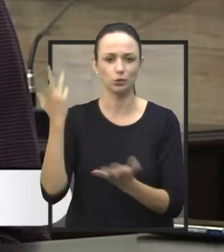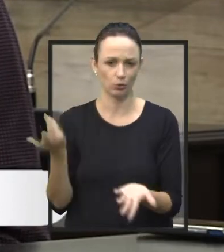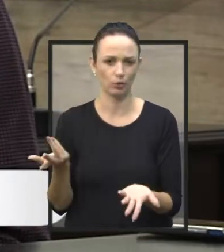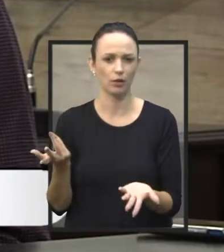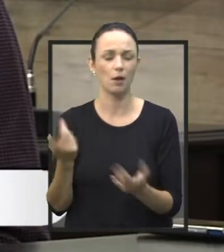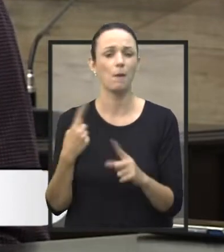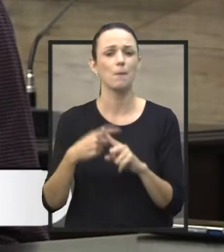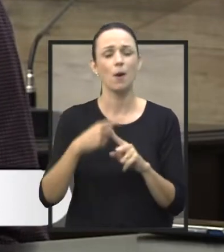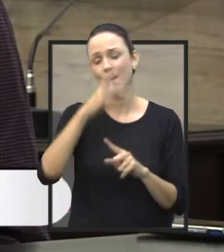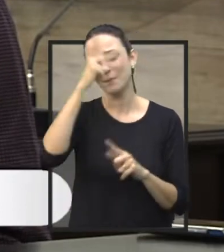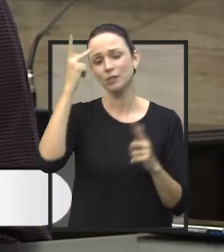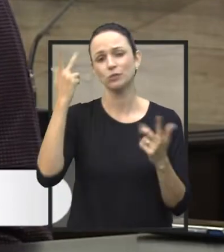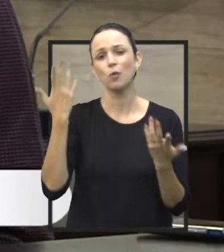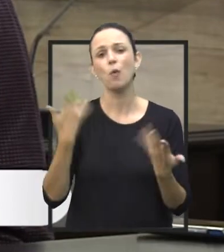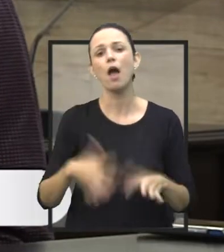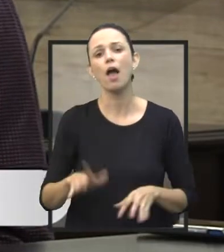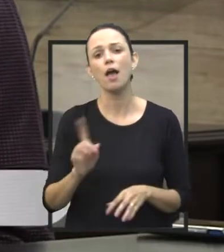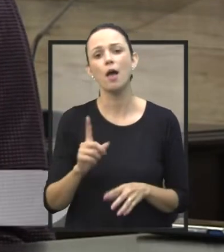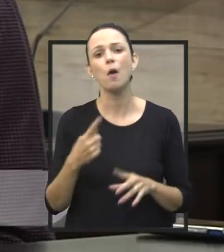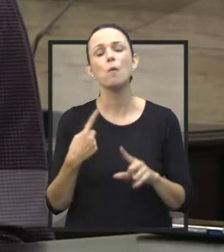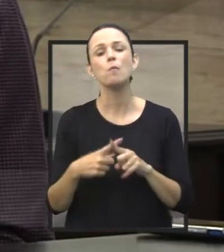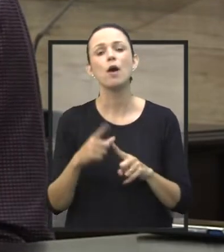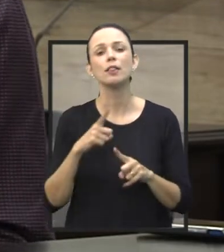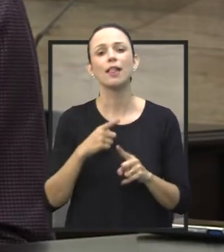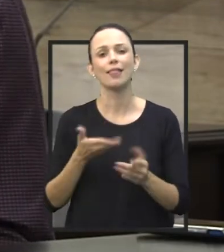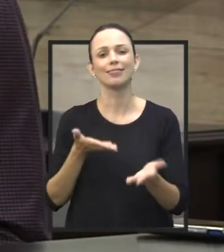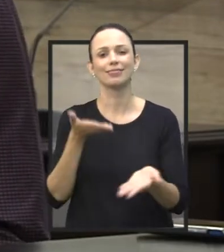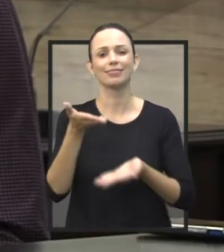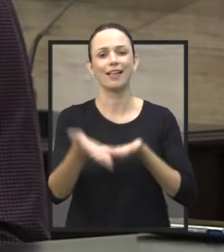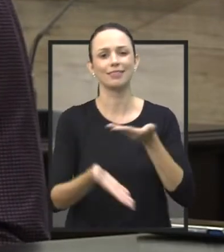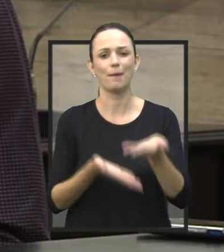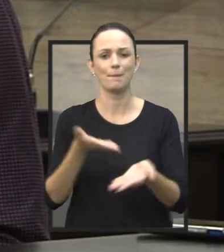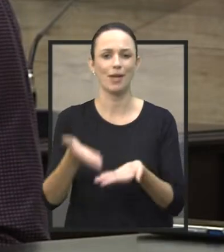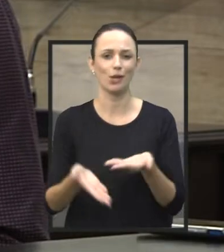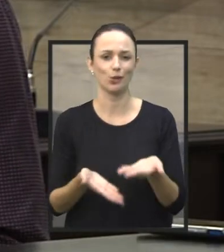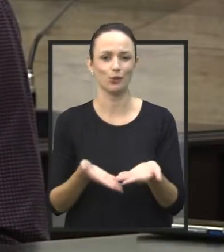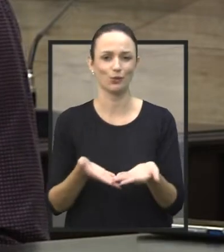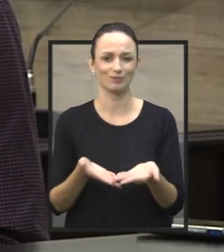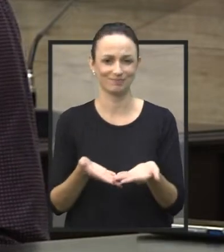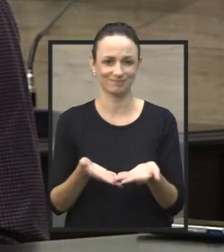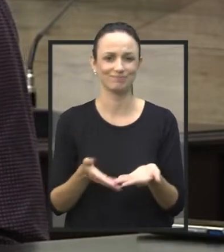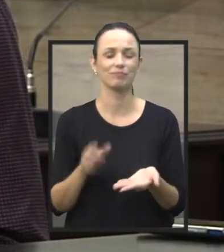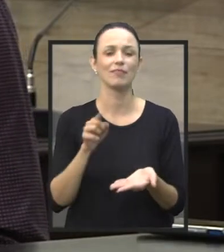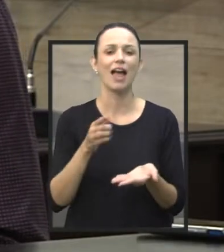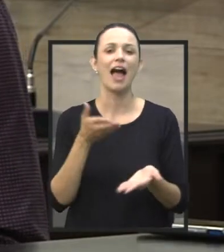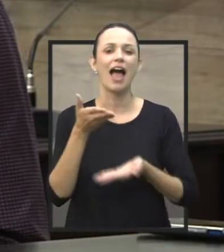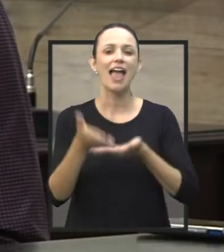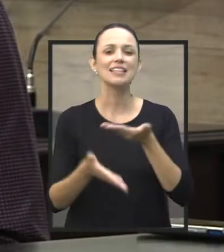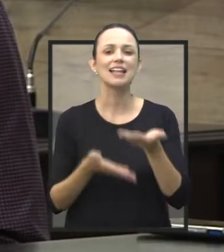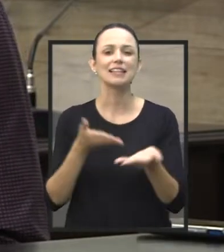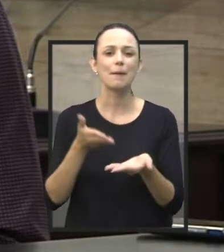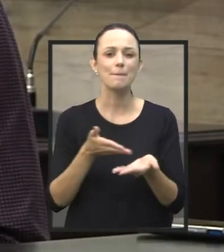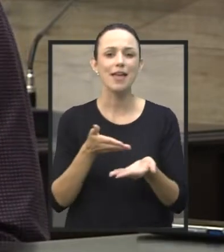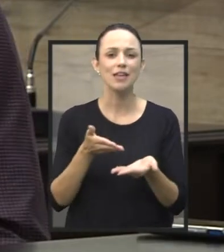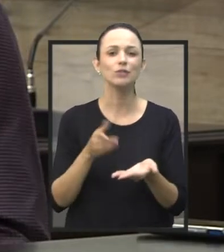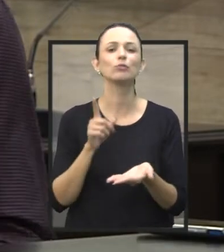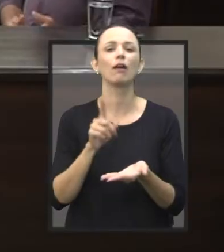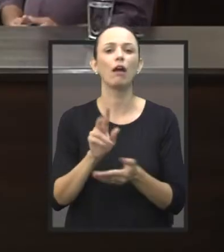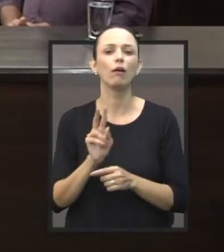pessoas não querem? É devido ao tipo de tratamento que é dado para elas, esse tratamento assistencialista.